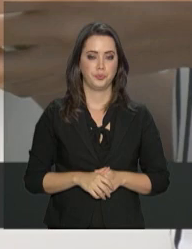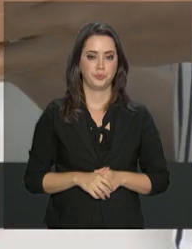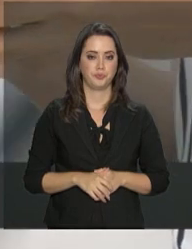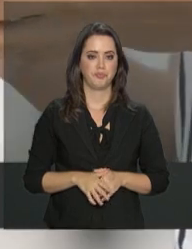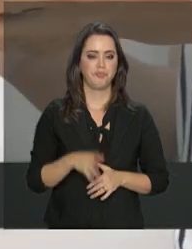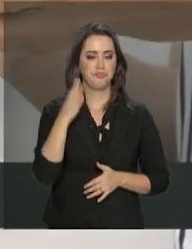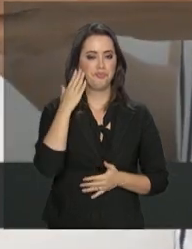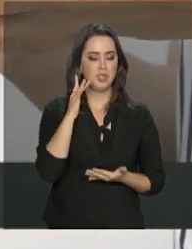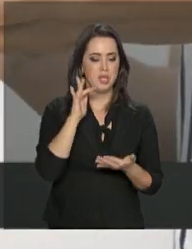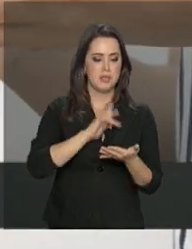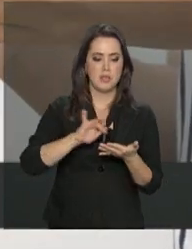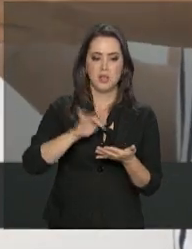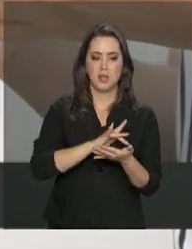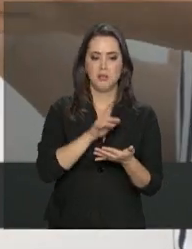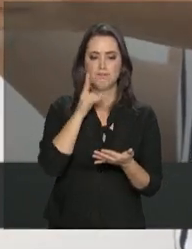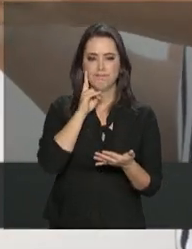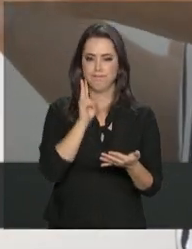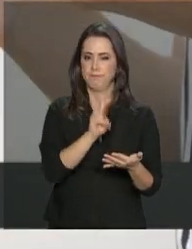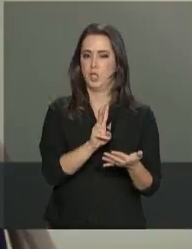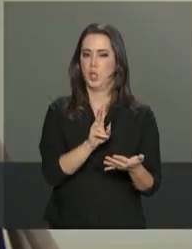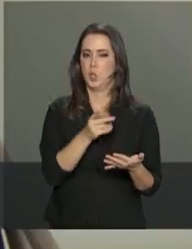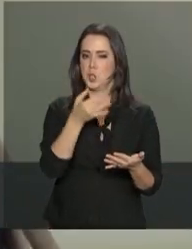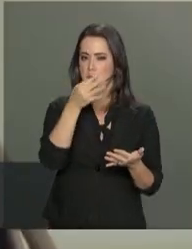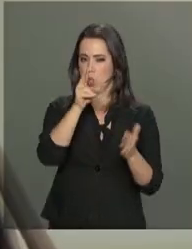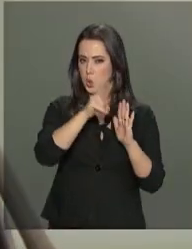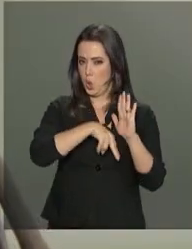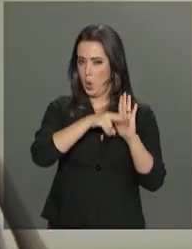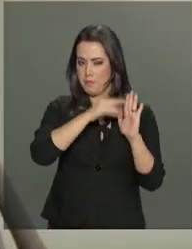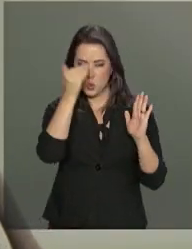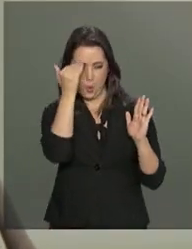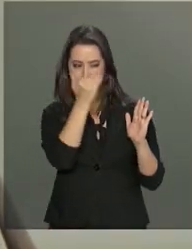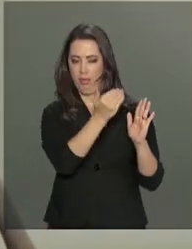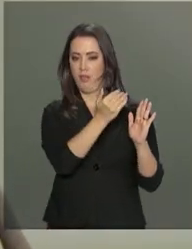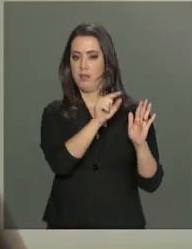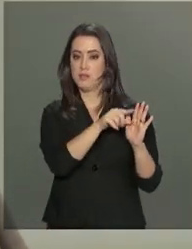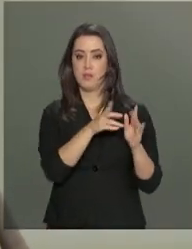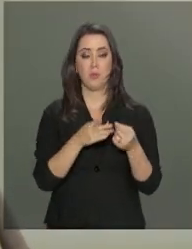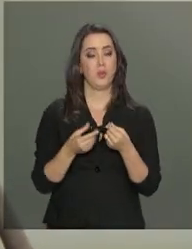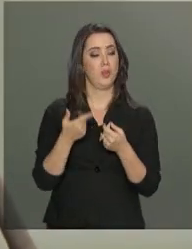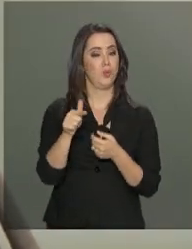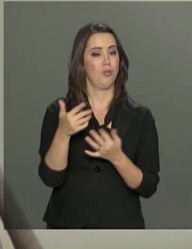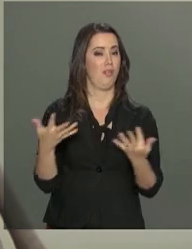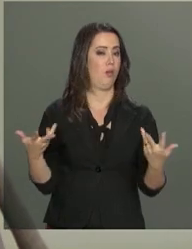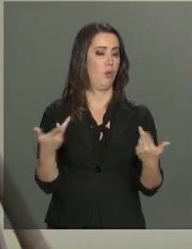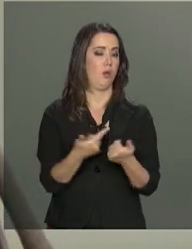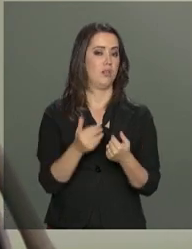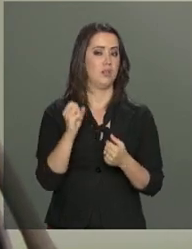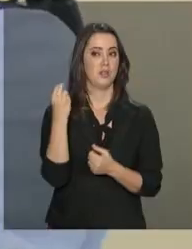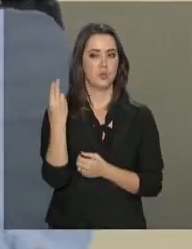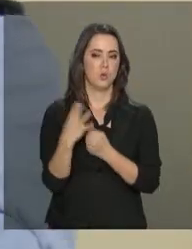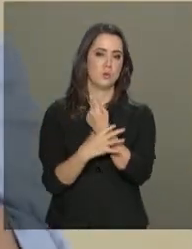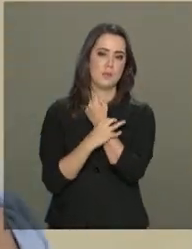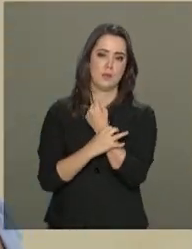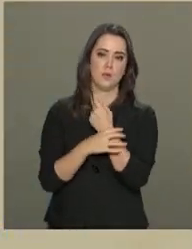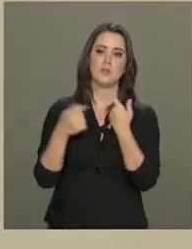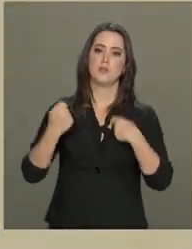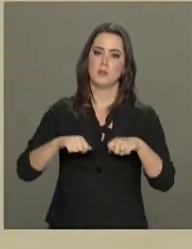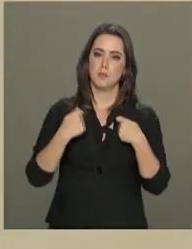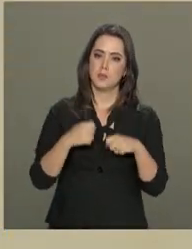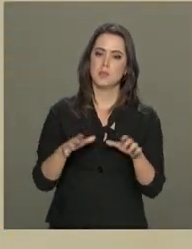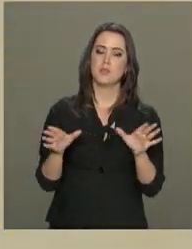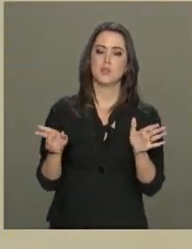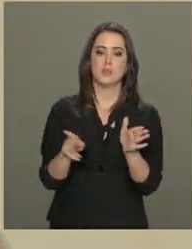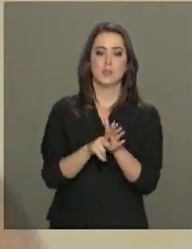Celulares considerados irregulares são aqueles que não oferecem qualidade e segurança exigidas pela